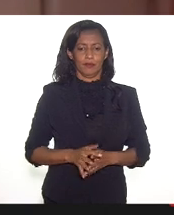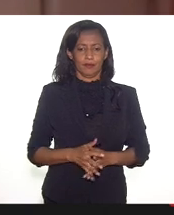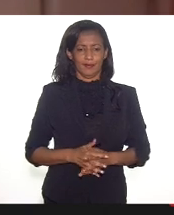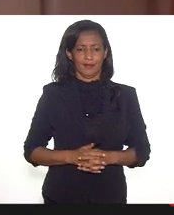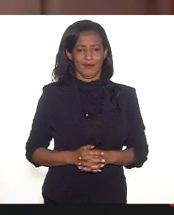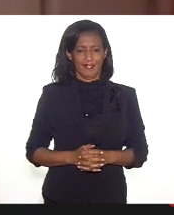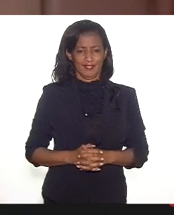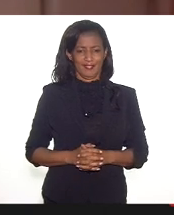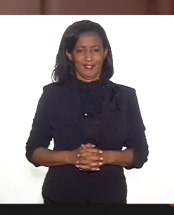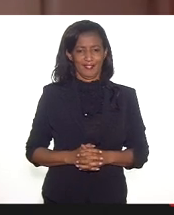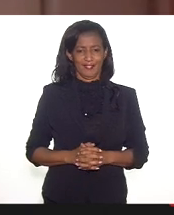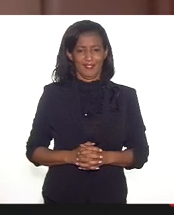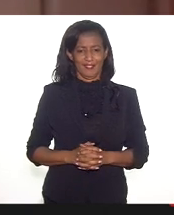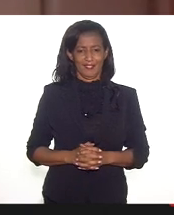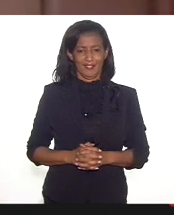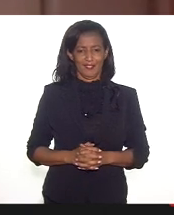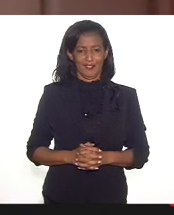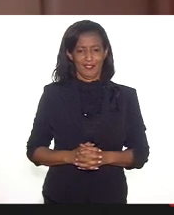Exatamente.